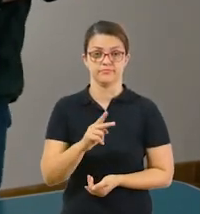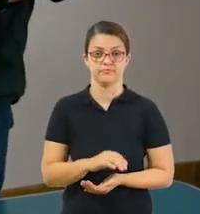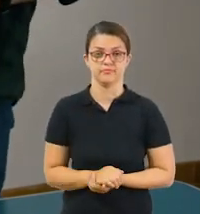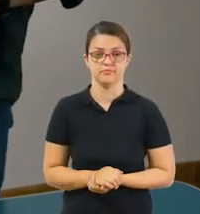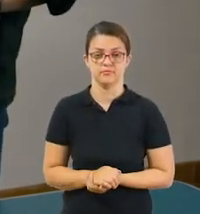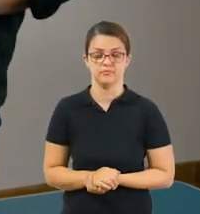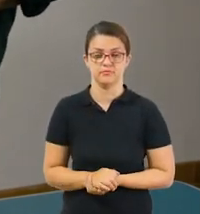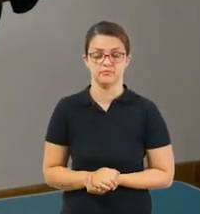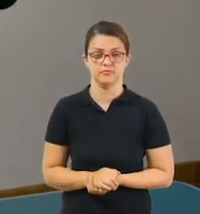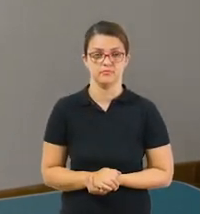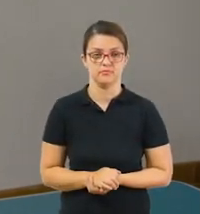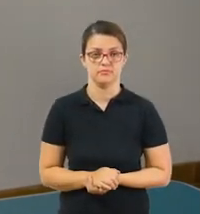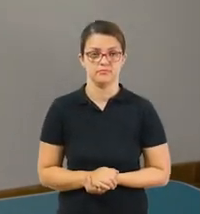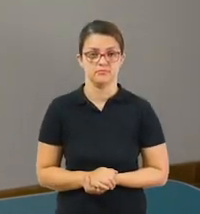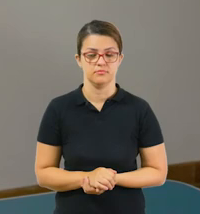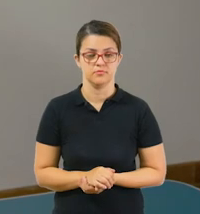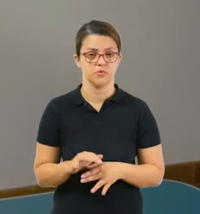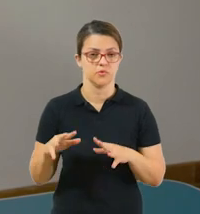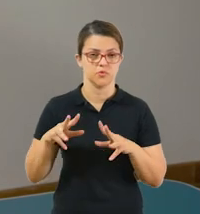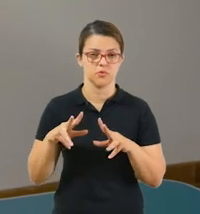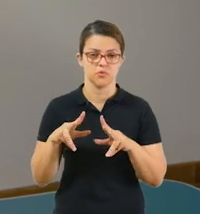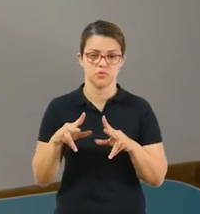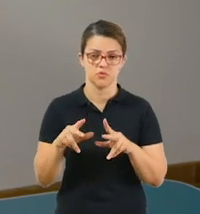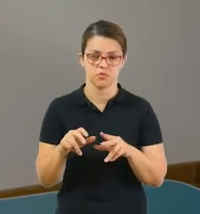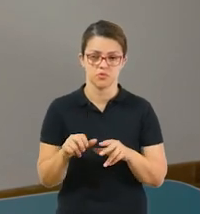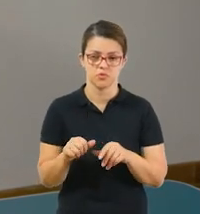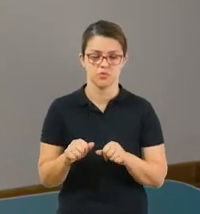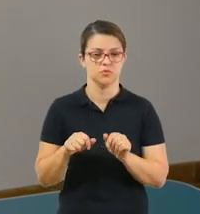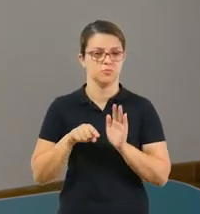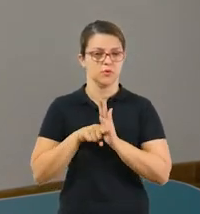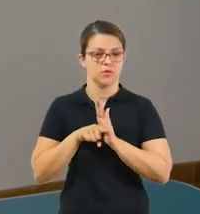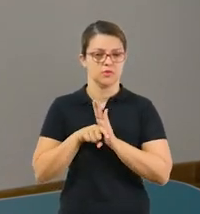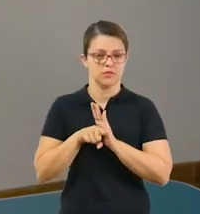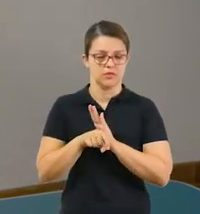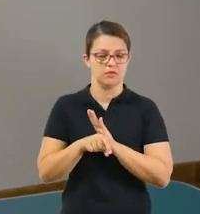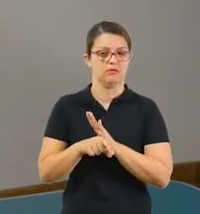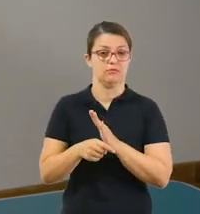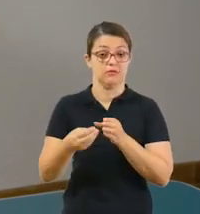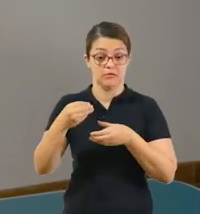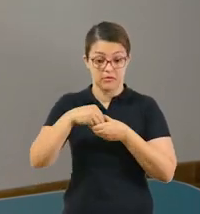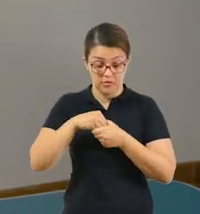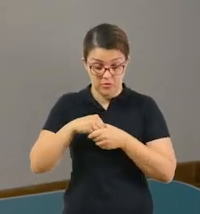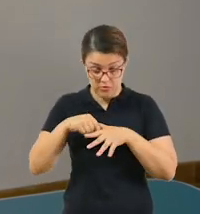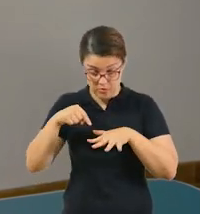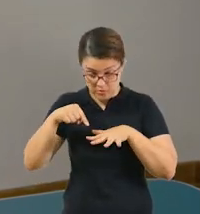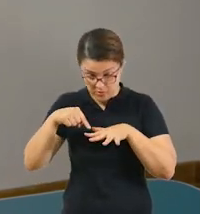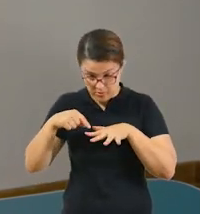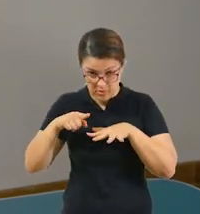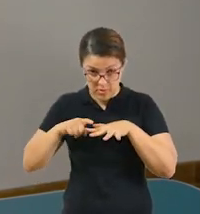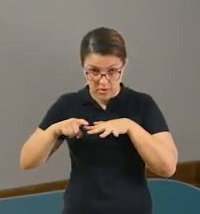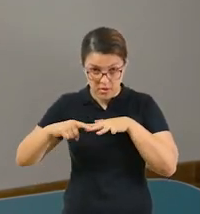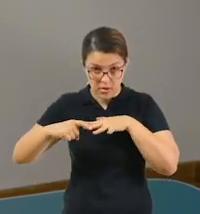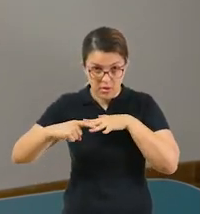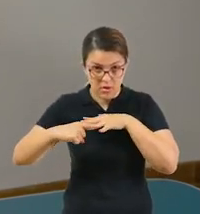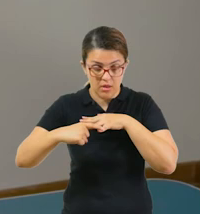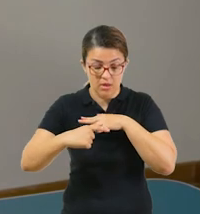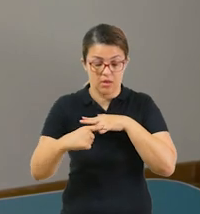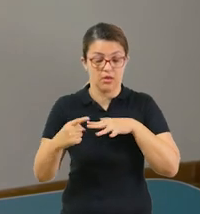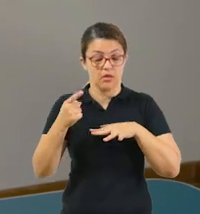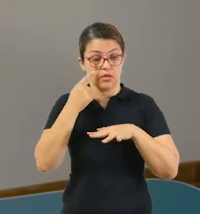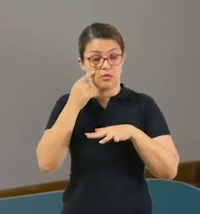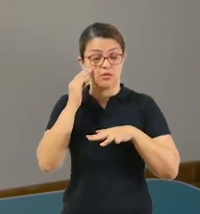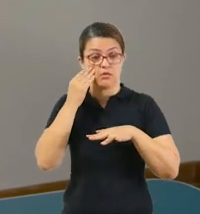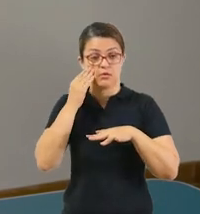Continuando, aqui vai falar um pouquinho sobre todos os tipos de bactérias e micróbios que a gente pode ter na nossa mão. Isso vai servir para vocês